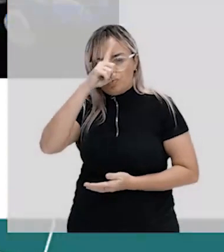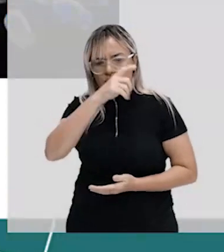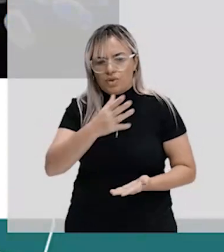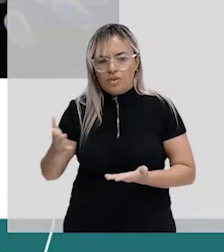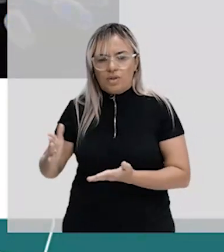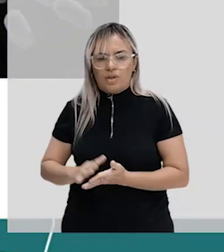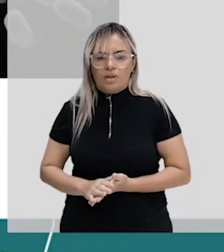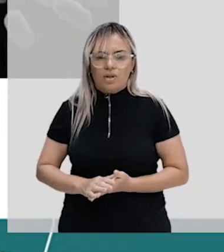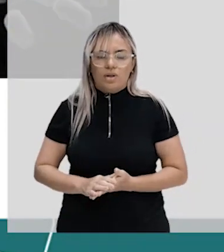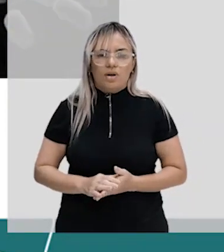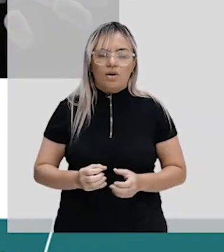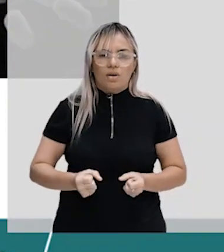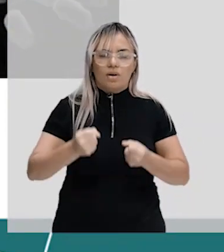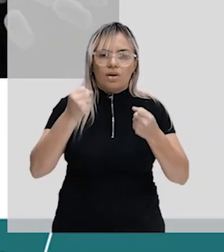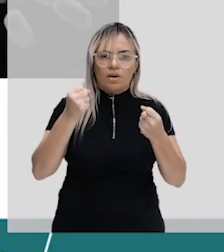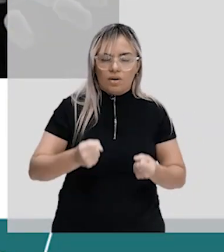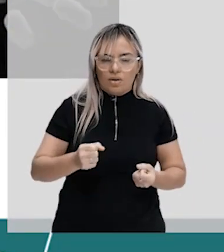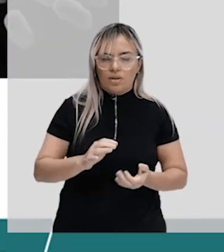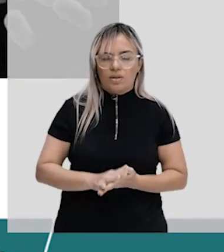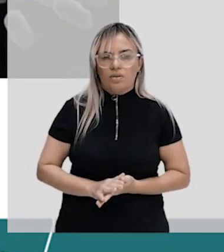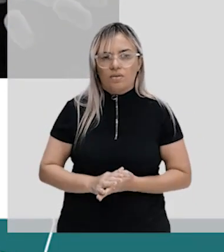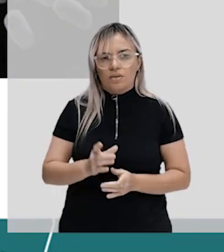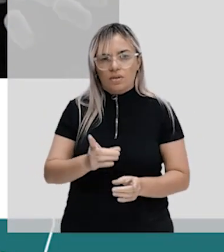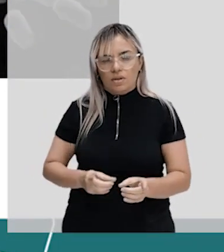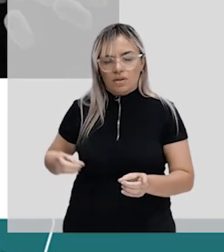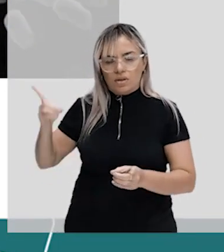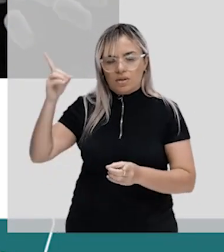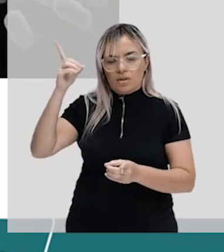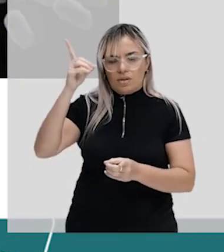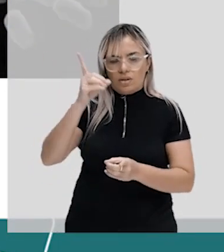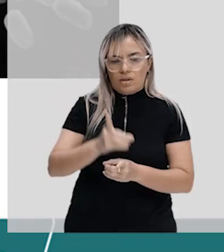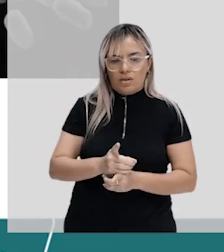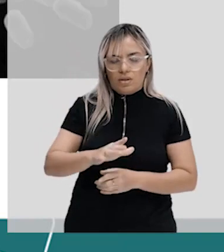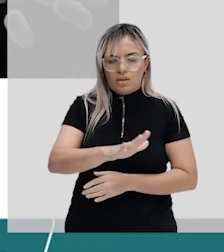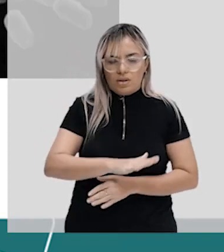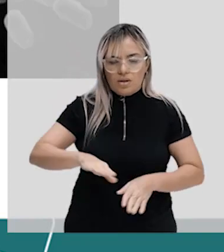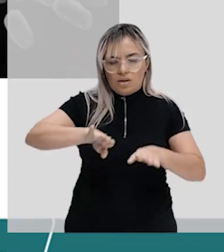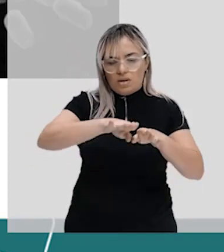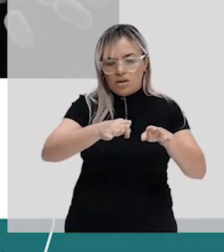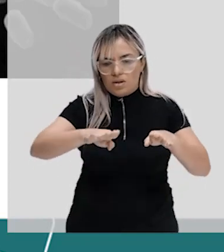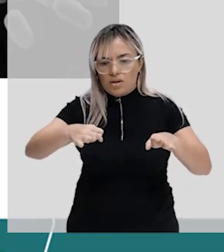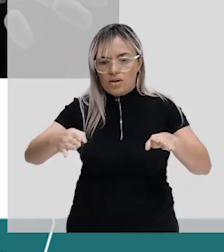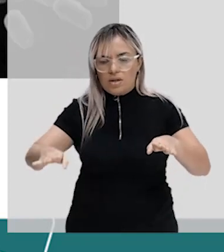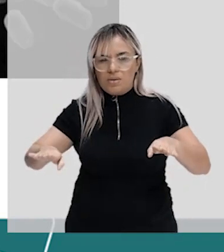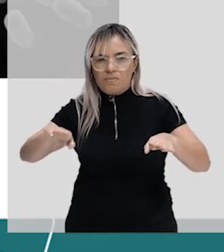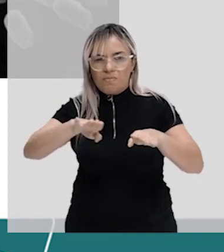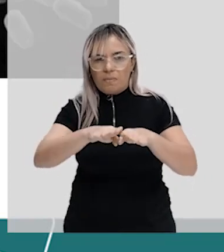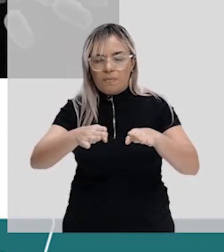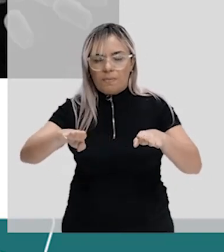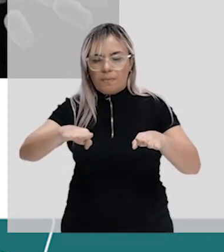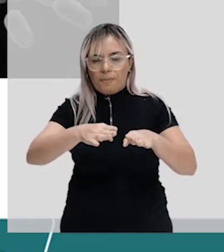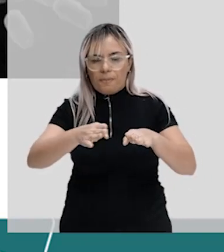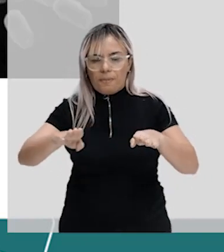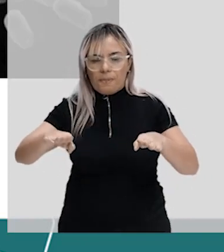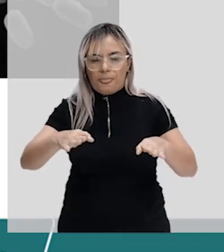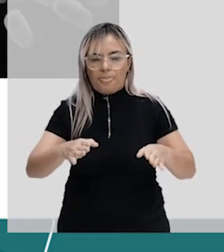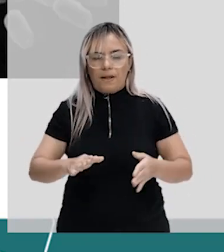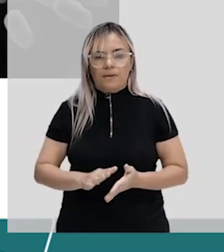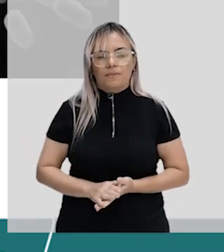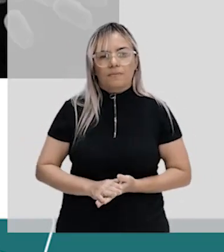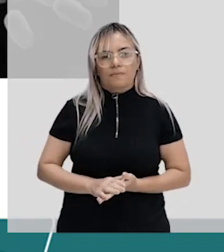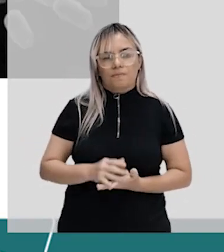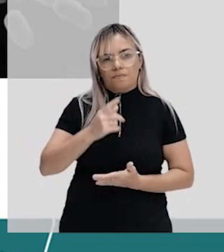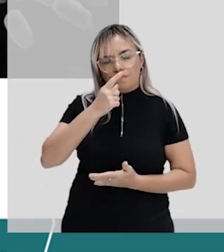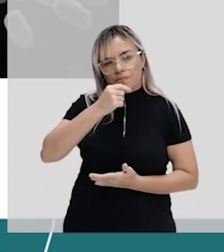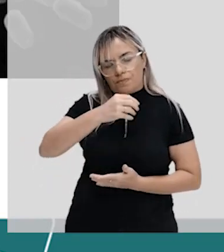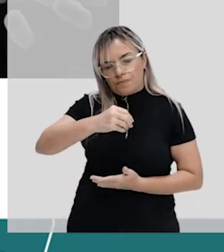bactérias em ambientes altamente salgados, como fontes muito salgadas. Nós encontramos arqueobactérias em fontes